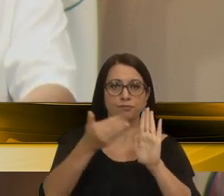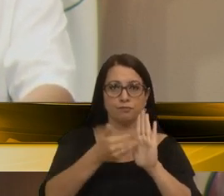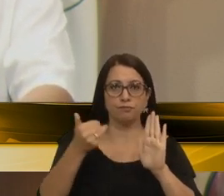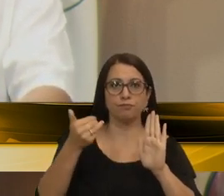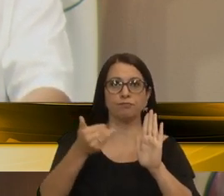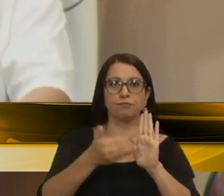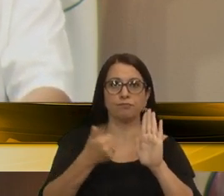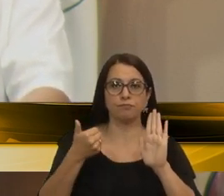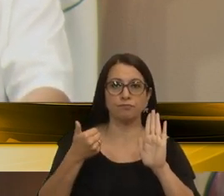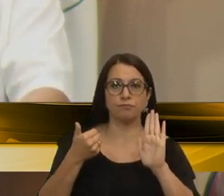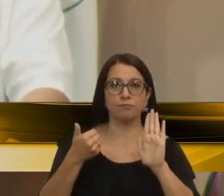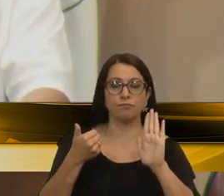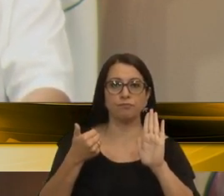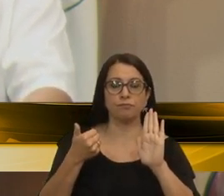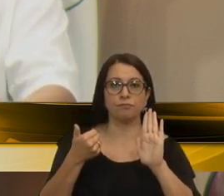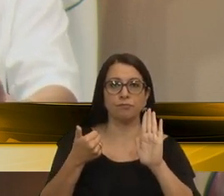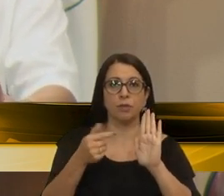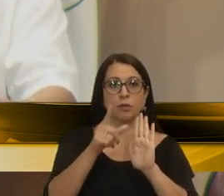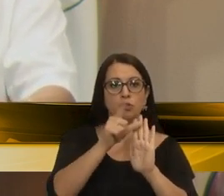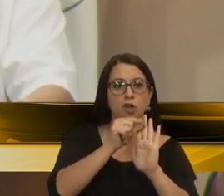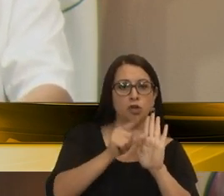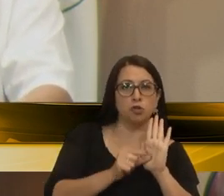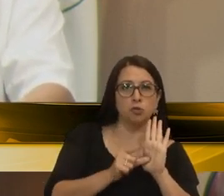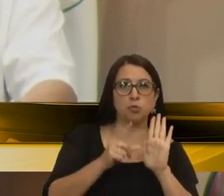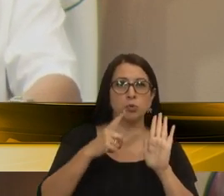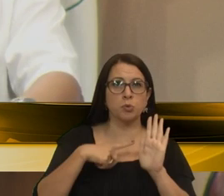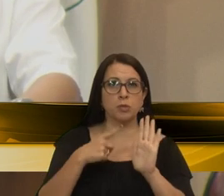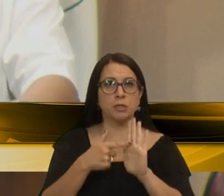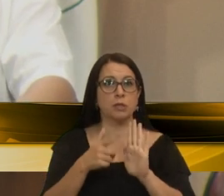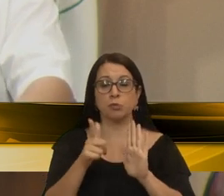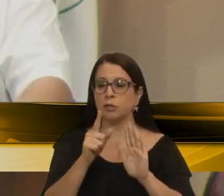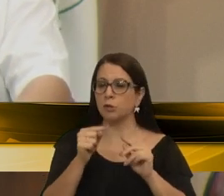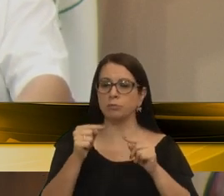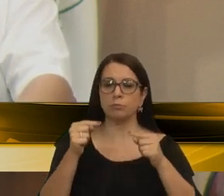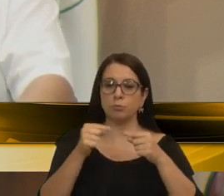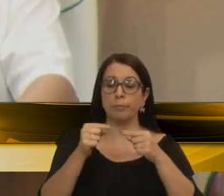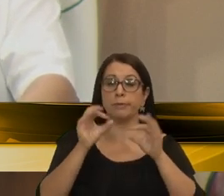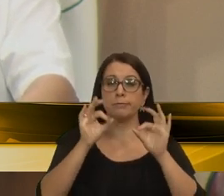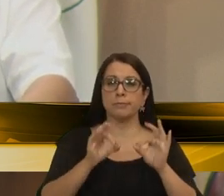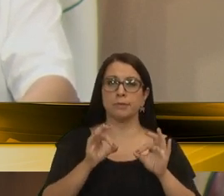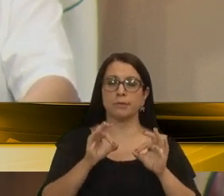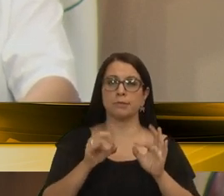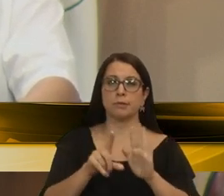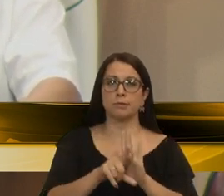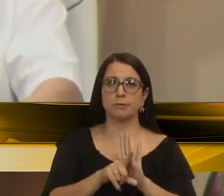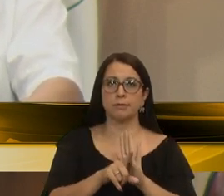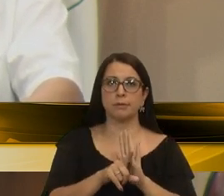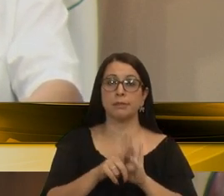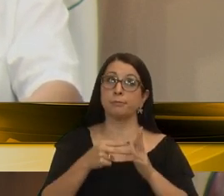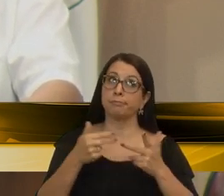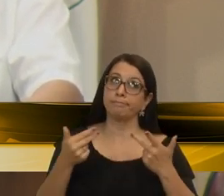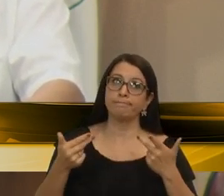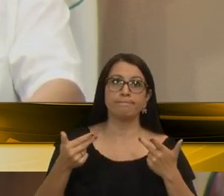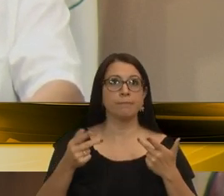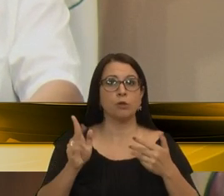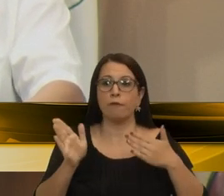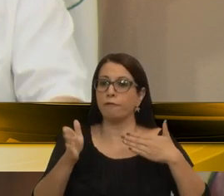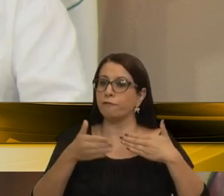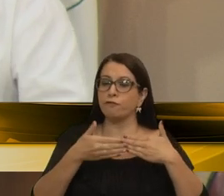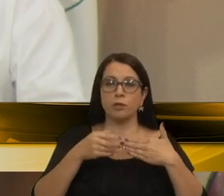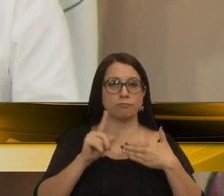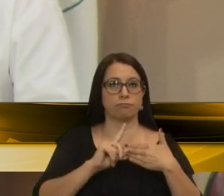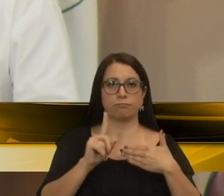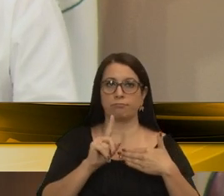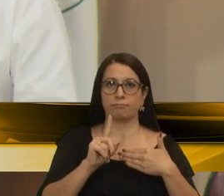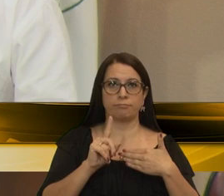artigos que, eventualmente, não estejam de acordo. Então, não é uma coisa fechada. Então,